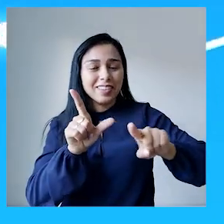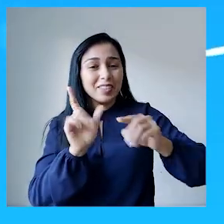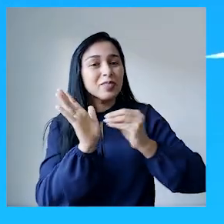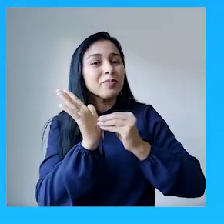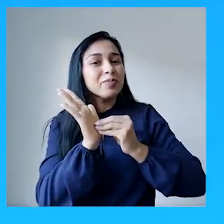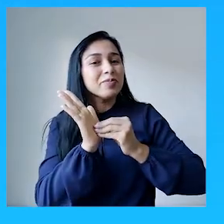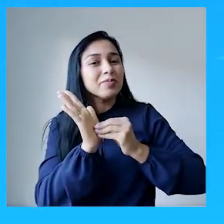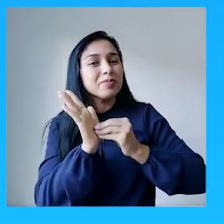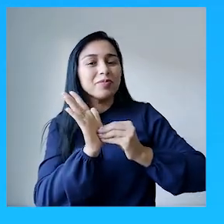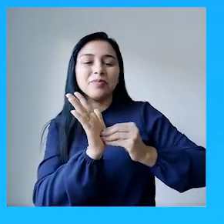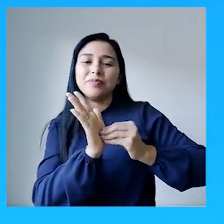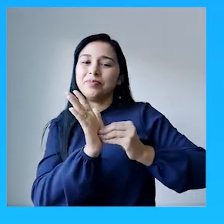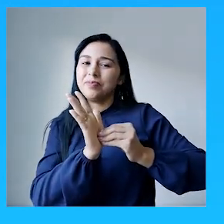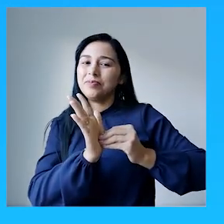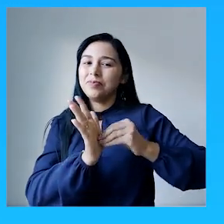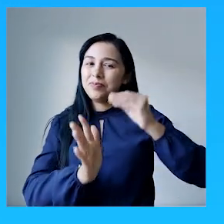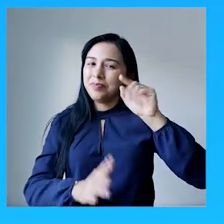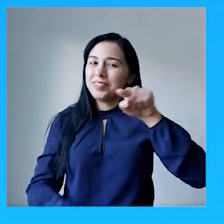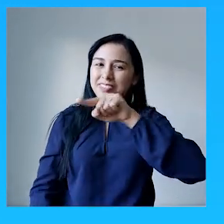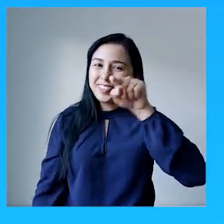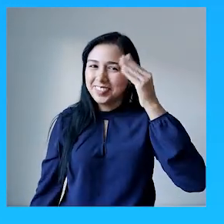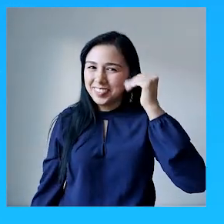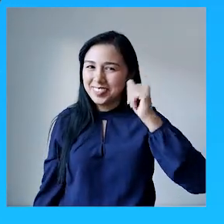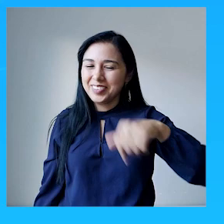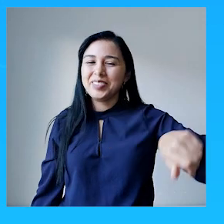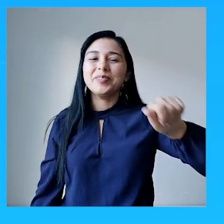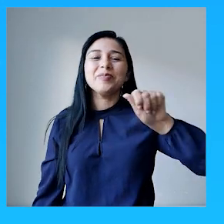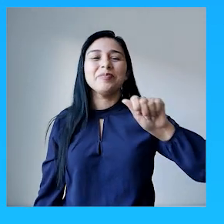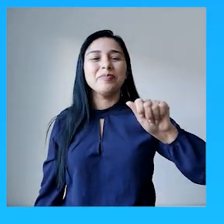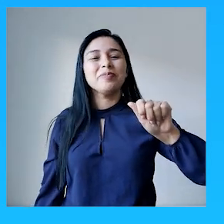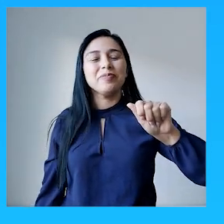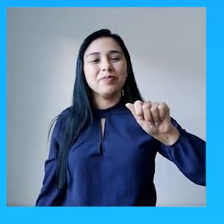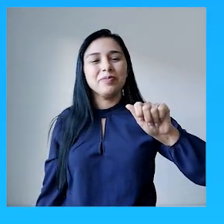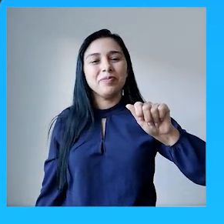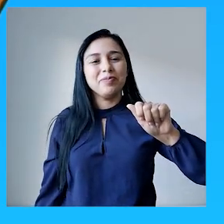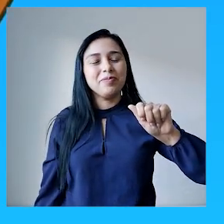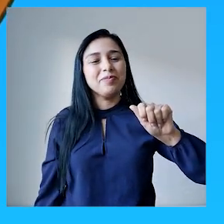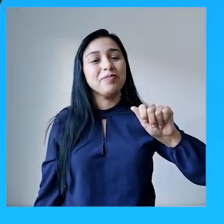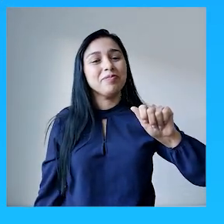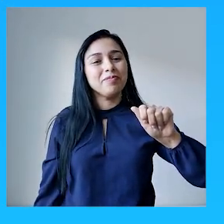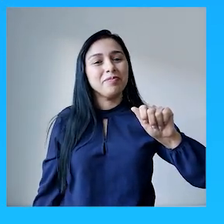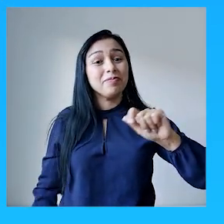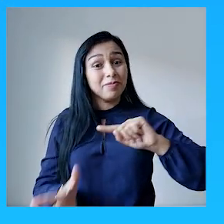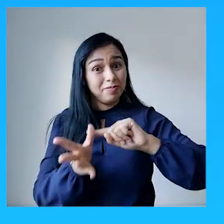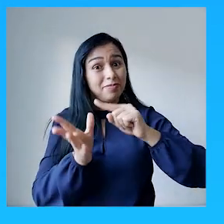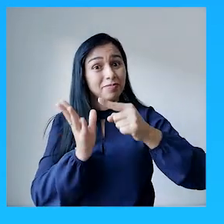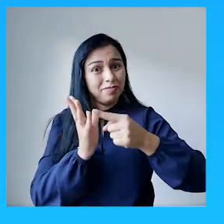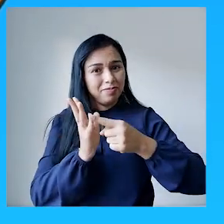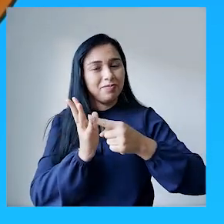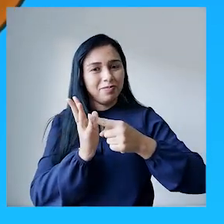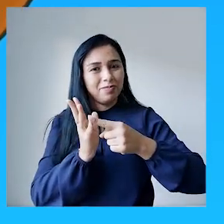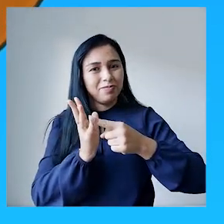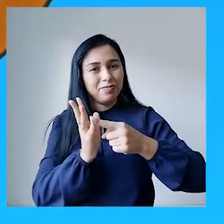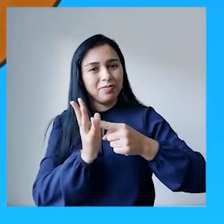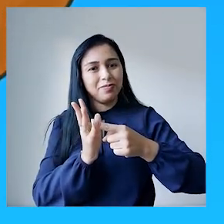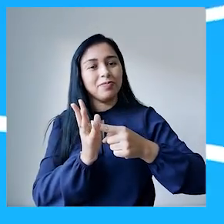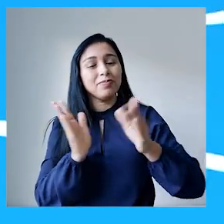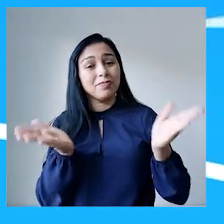letrinha que falta aqui? Ah, vocês são espertos. Olha só. A vogal A.